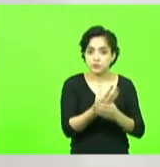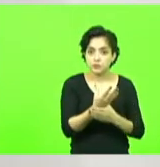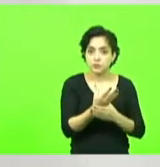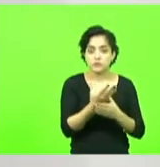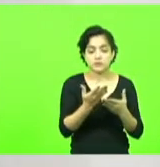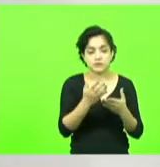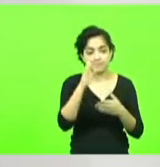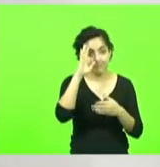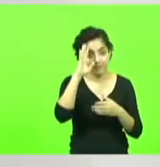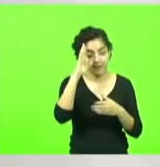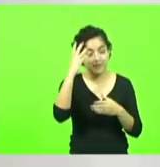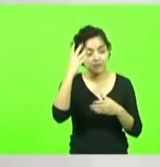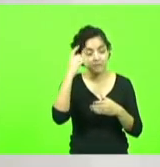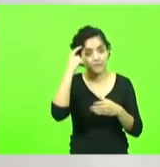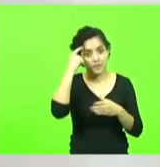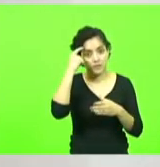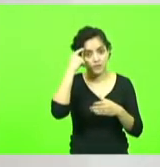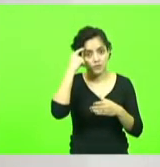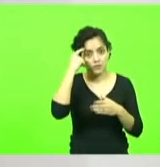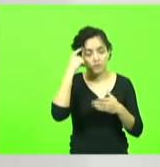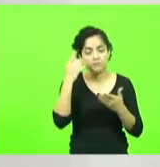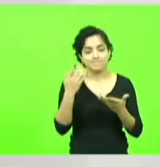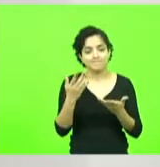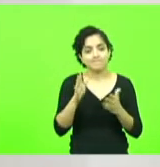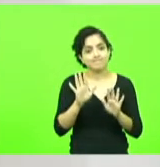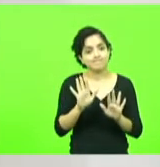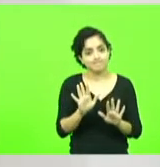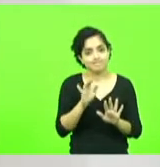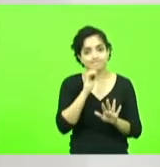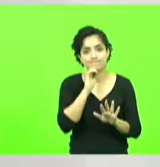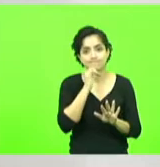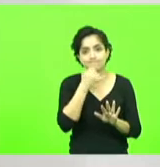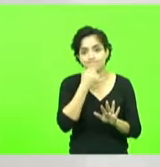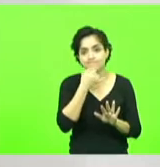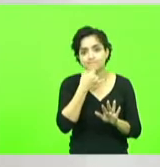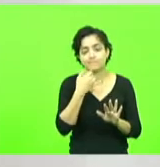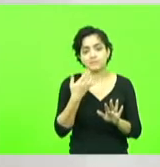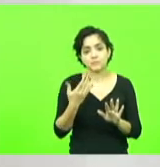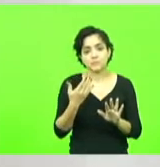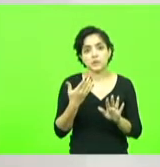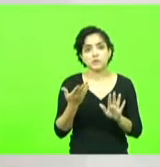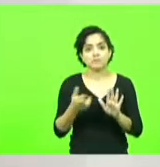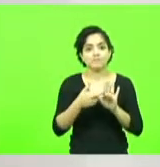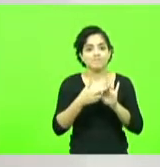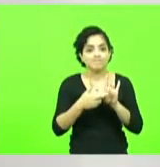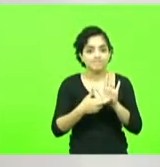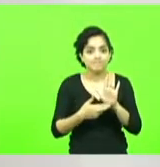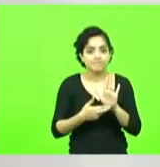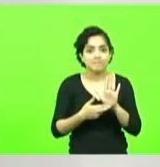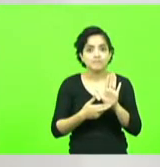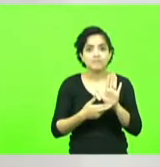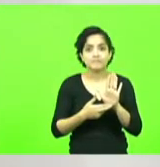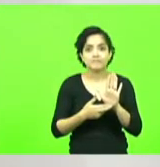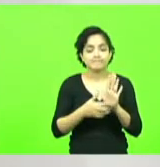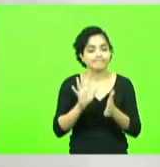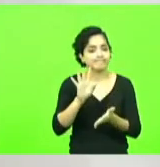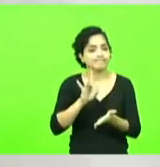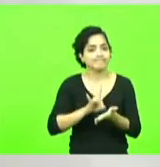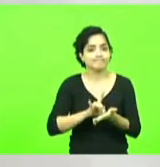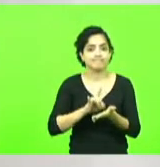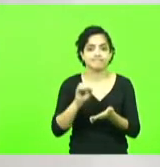sido resolvido, infelizmente na sua regulamentação essa solução não aconteceu,